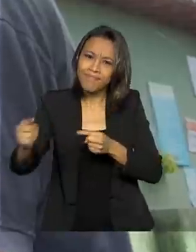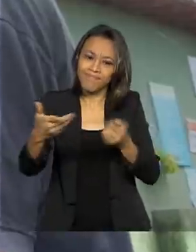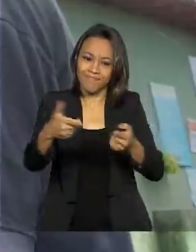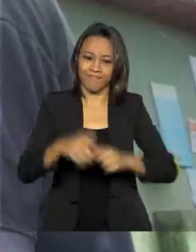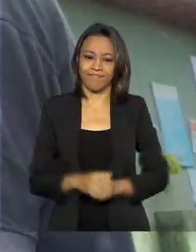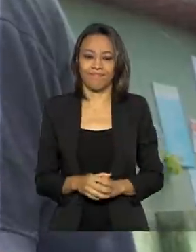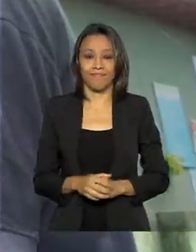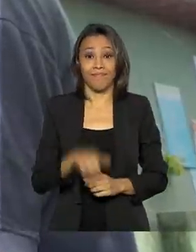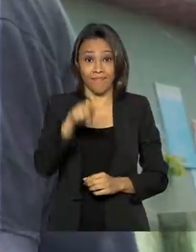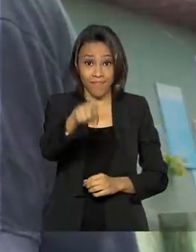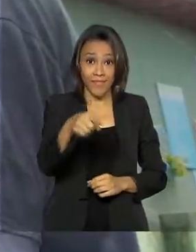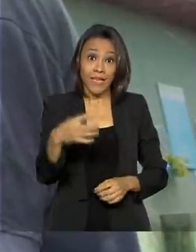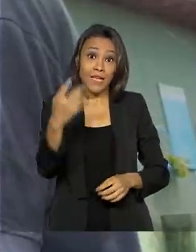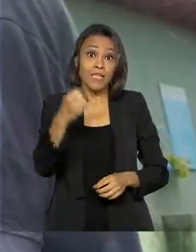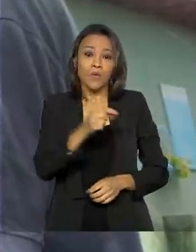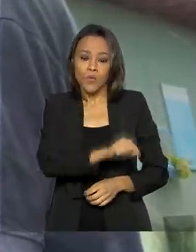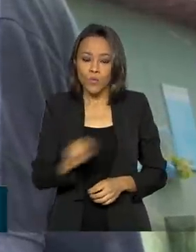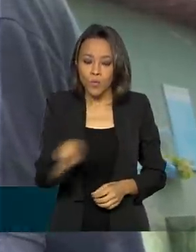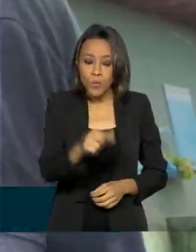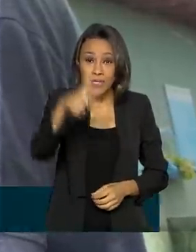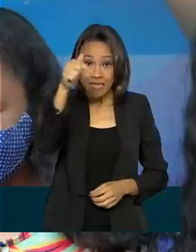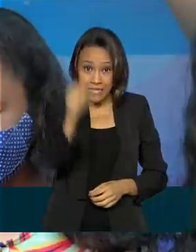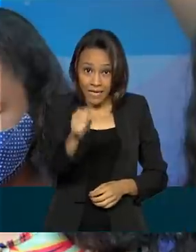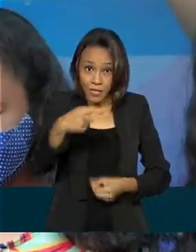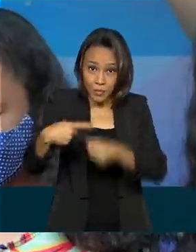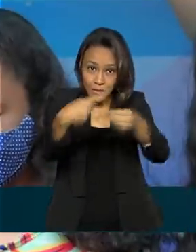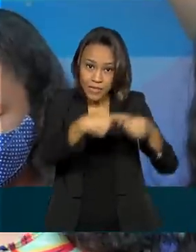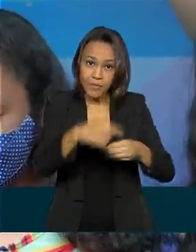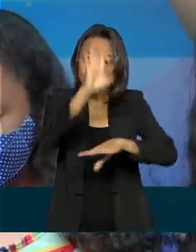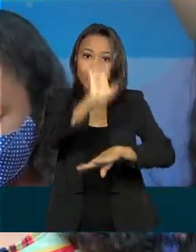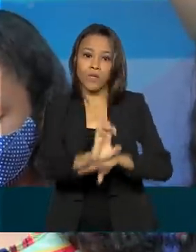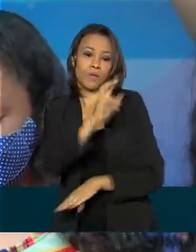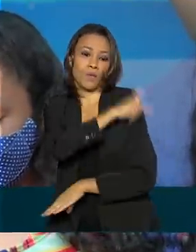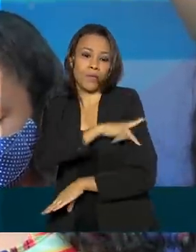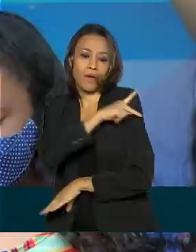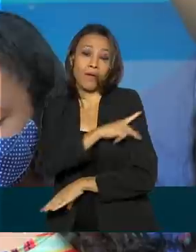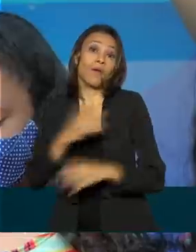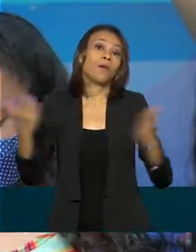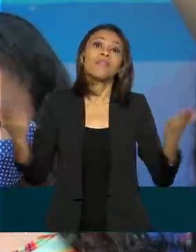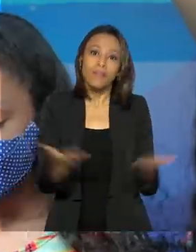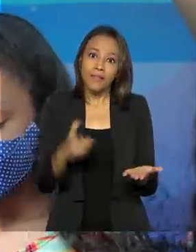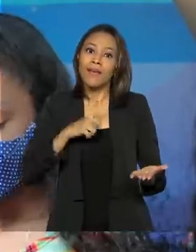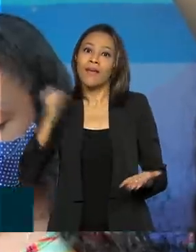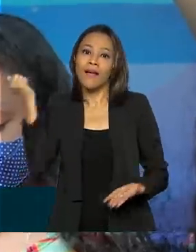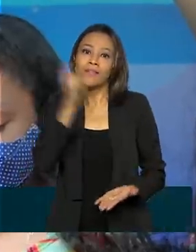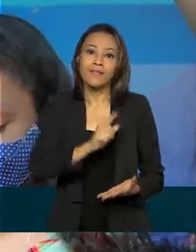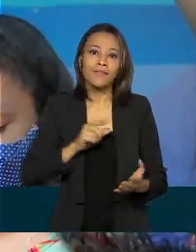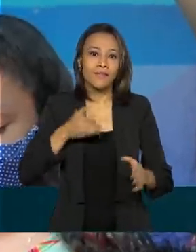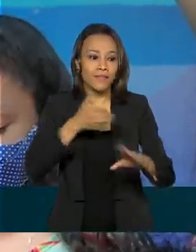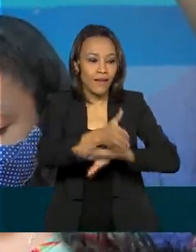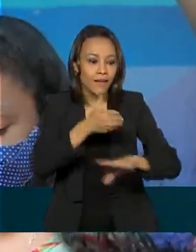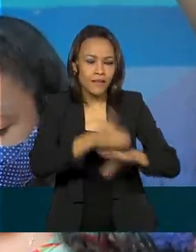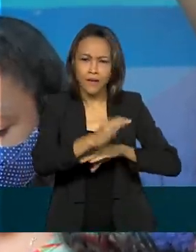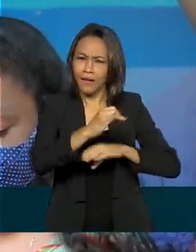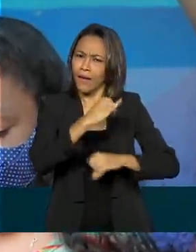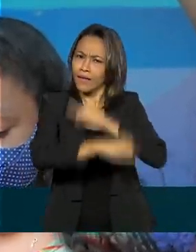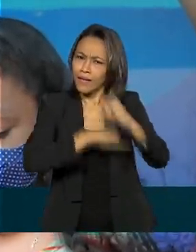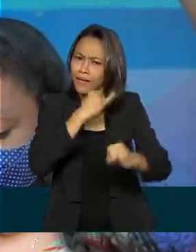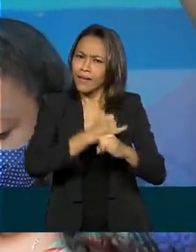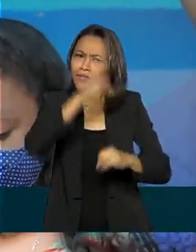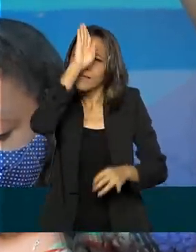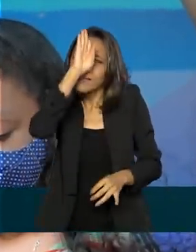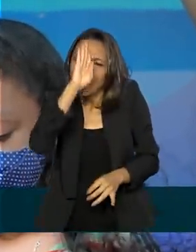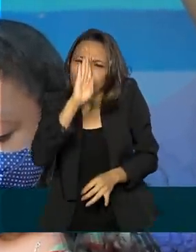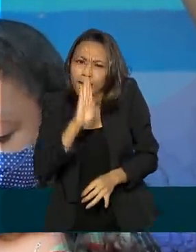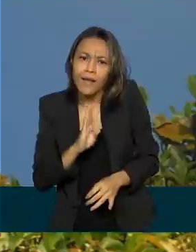As comunidades de sete municípios do Piauí passam a ter acesso à internet gratuita e ilimitada a partir